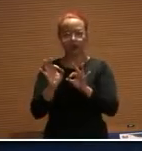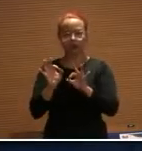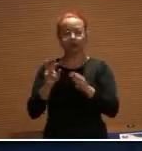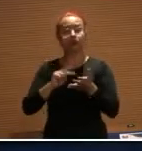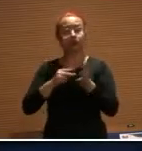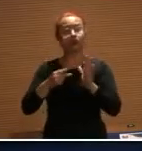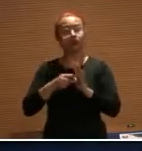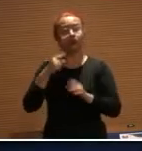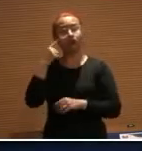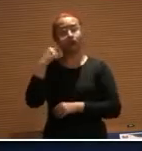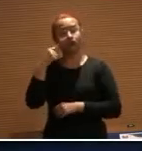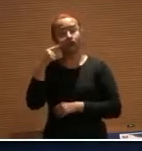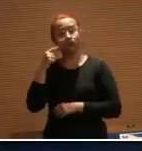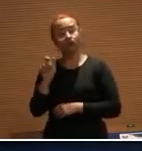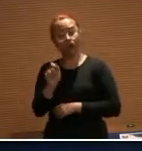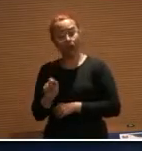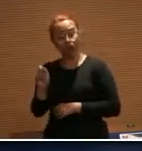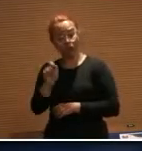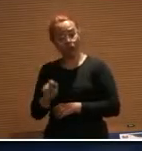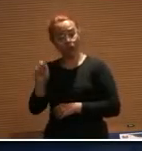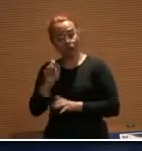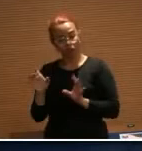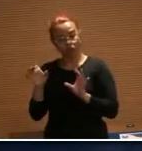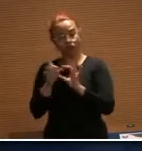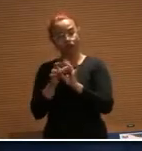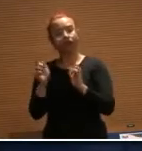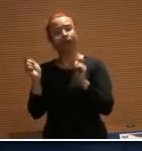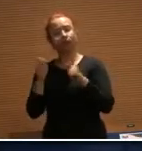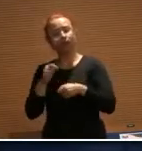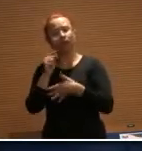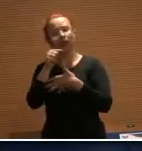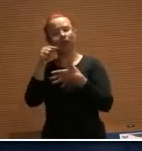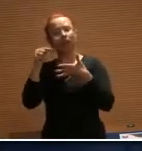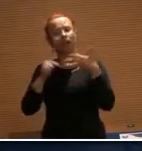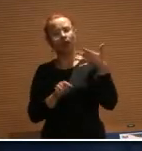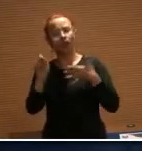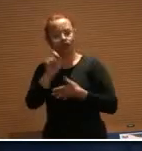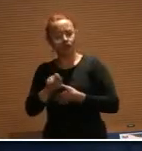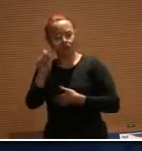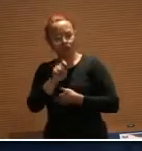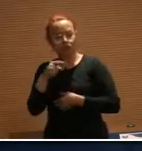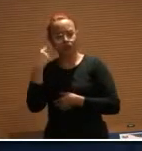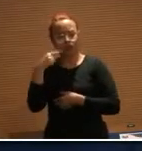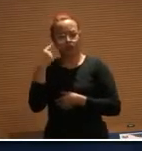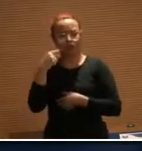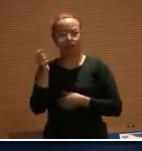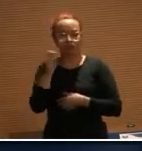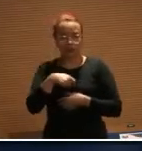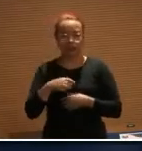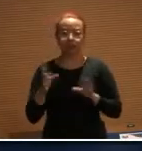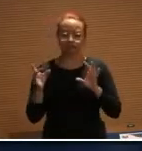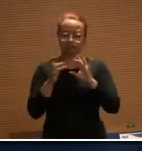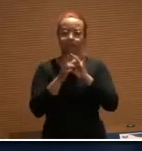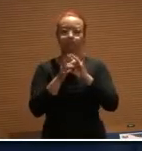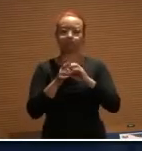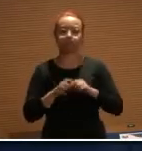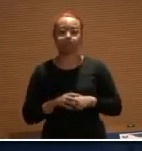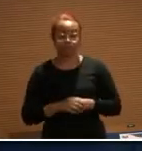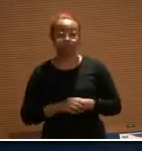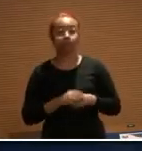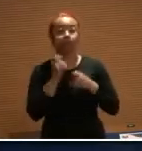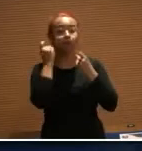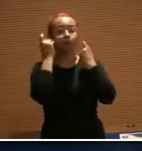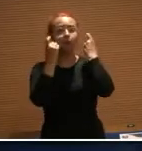podendo participar de mais, uma ou mais sociedade de advogados. O que nós nos preocupamos no